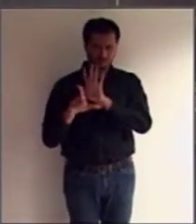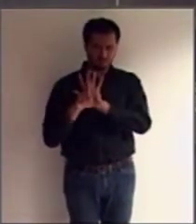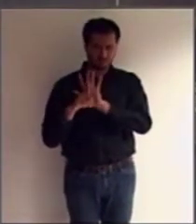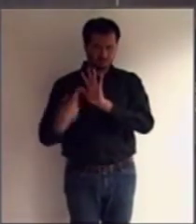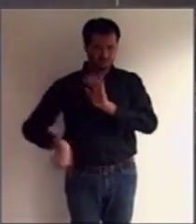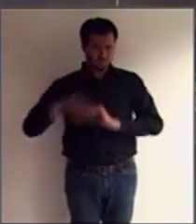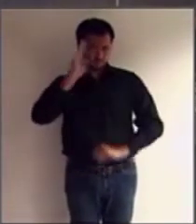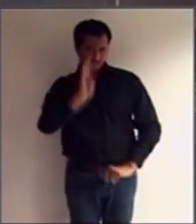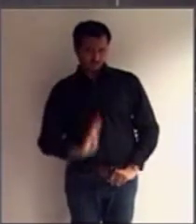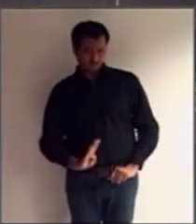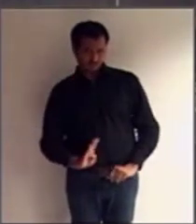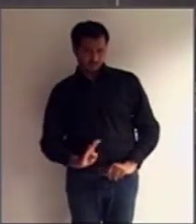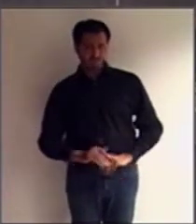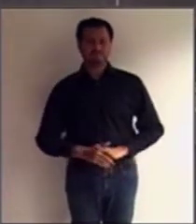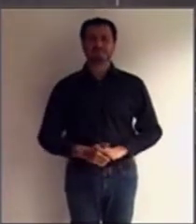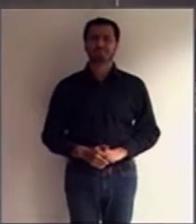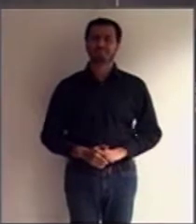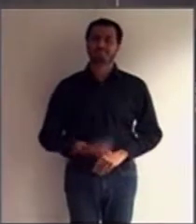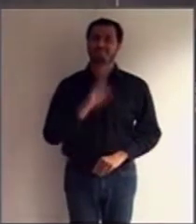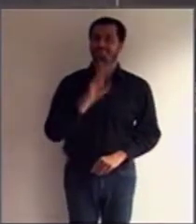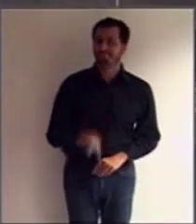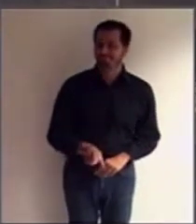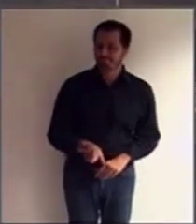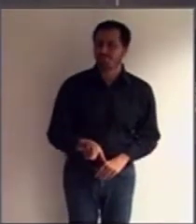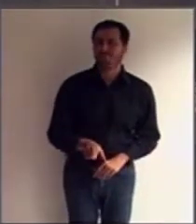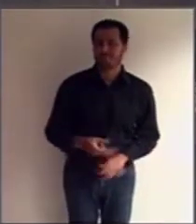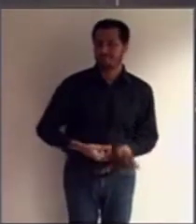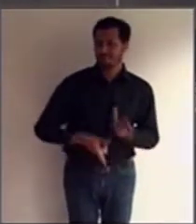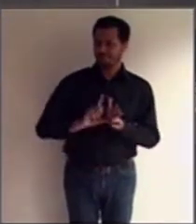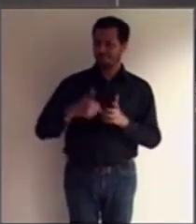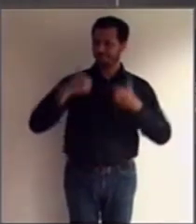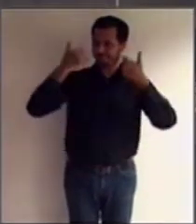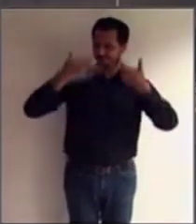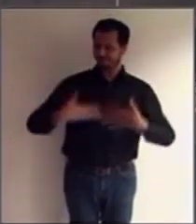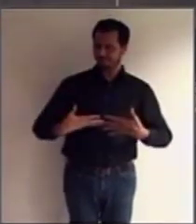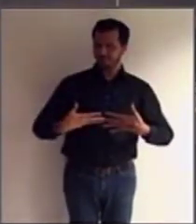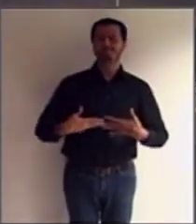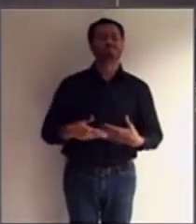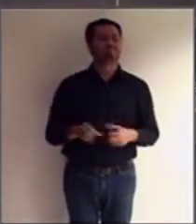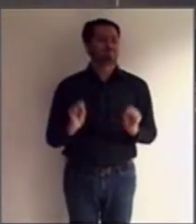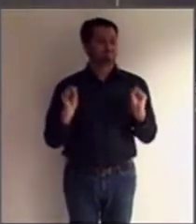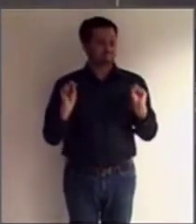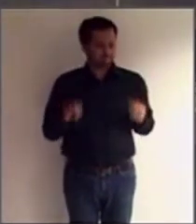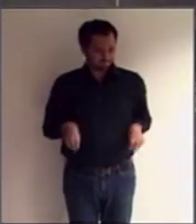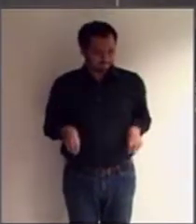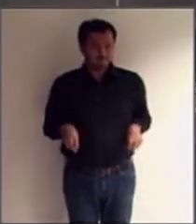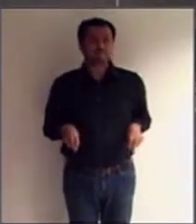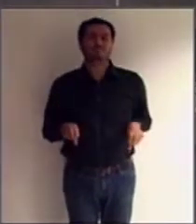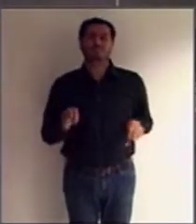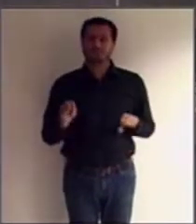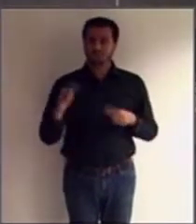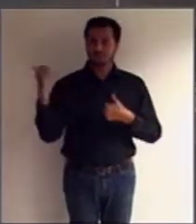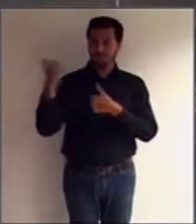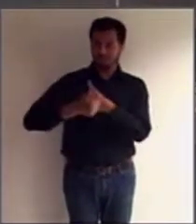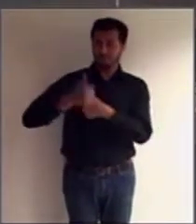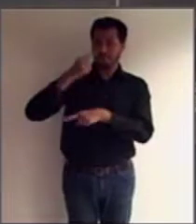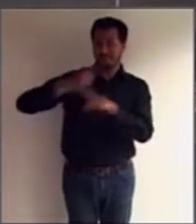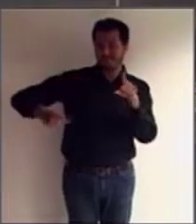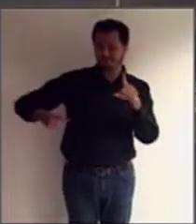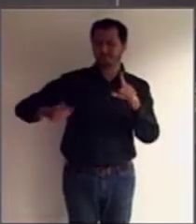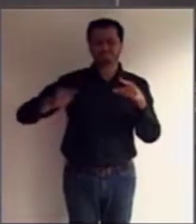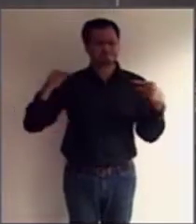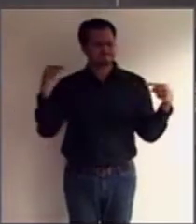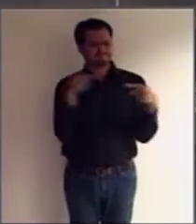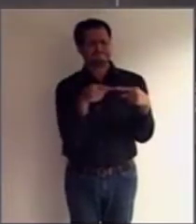pátria? Como nós dissemos, a interdição parcial está totalmente de acordo com a Convenção.